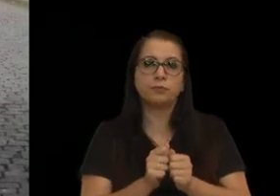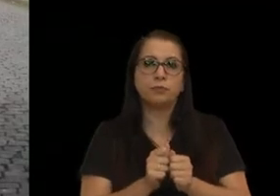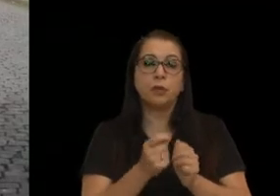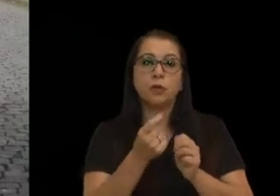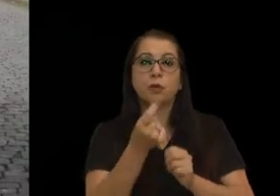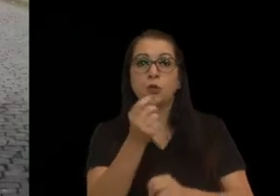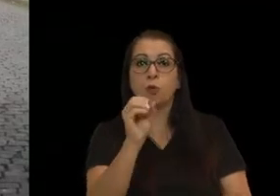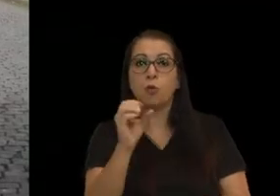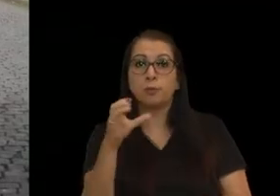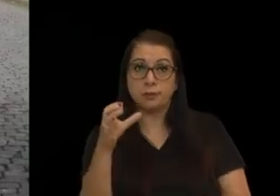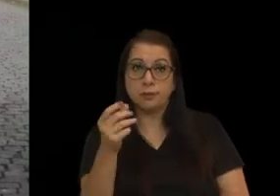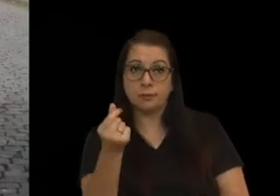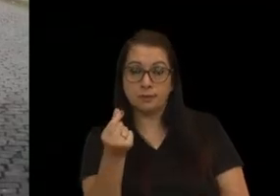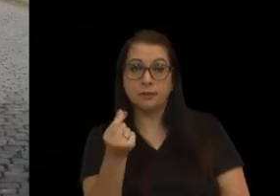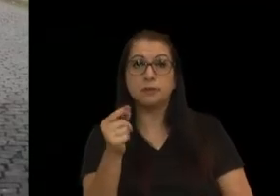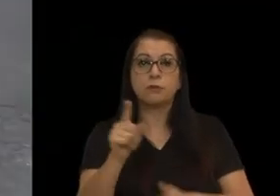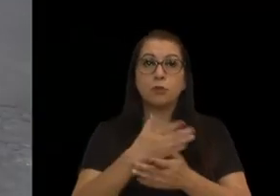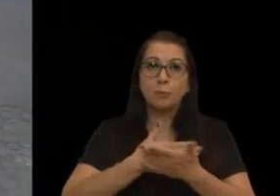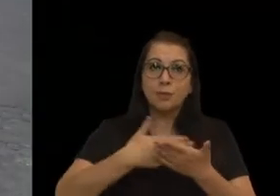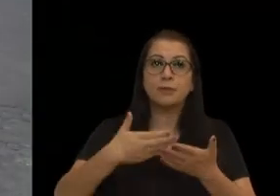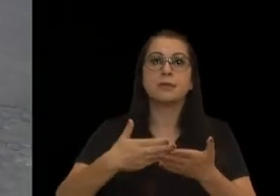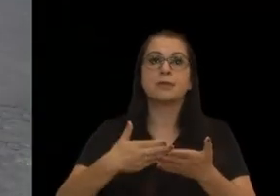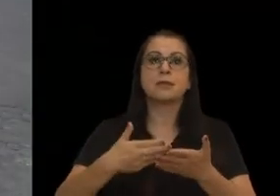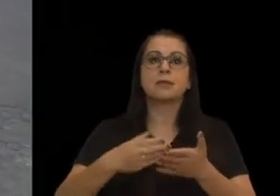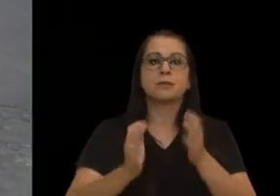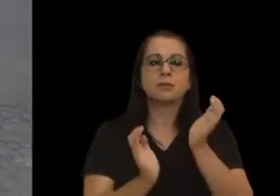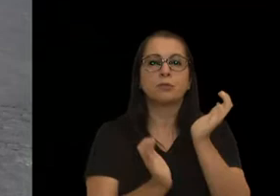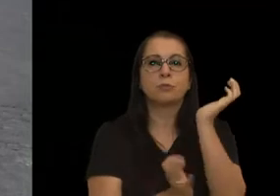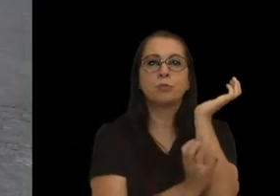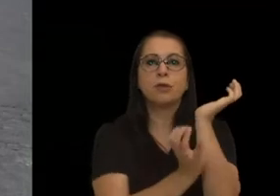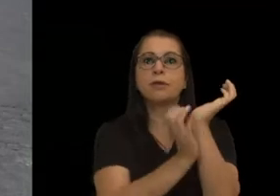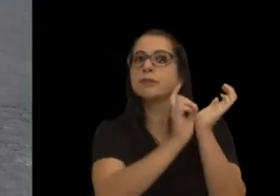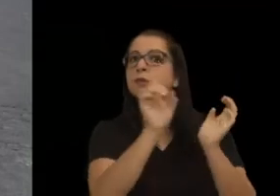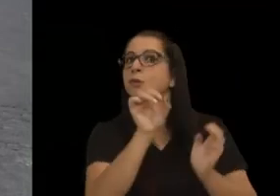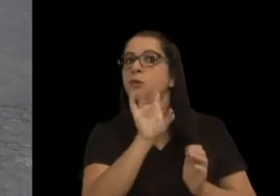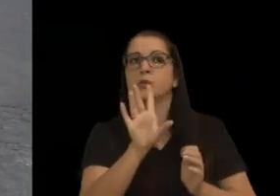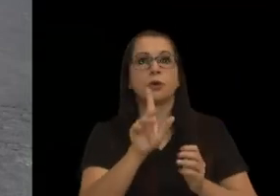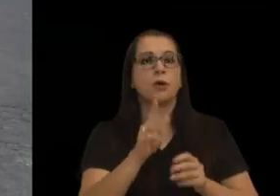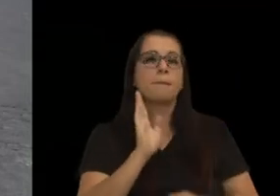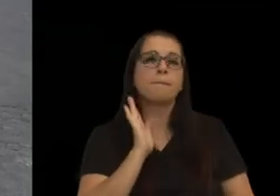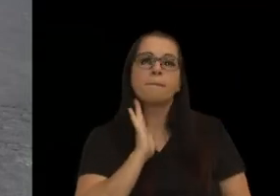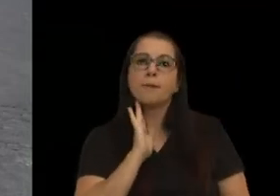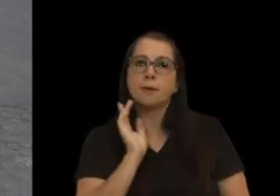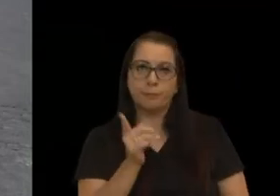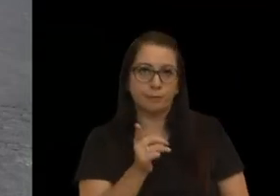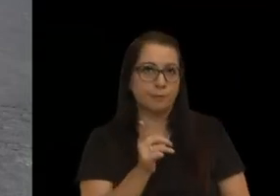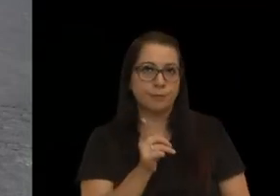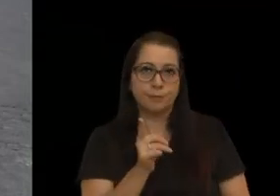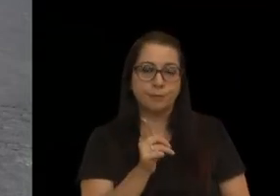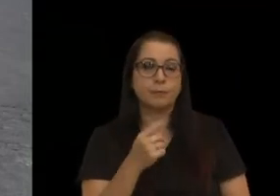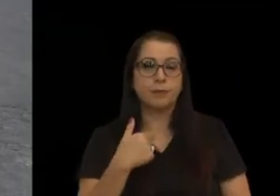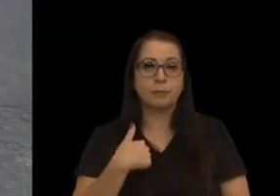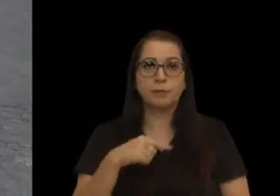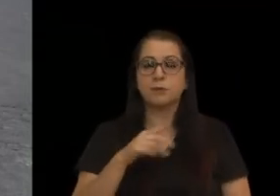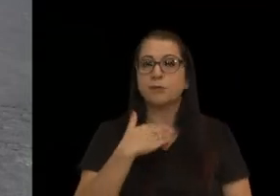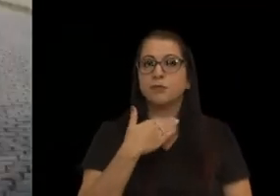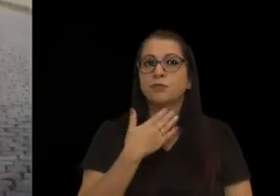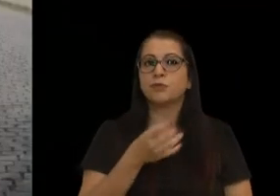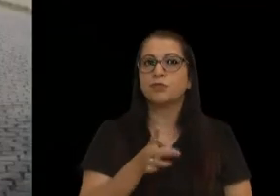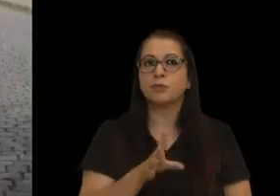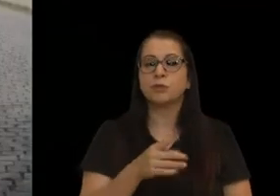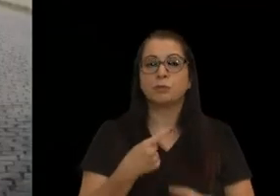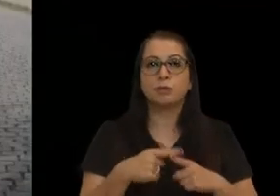comunitário, fui dado início burocraticamente, não só no papo, por isso eu digo que para mim não serve,